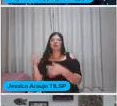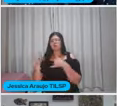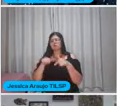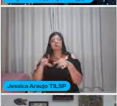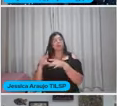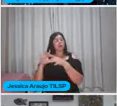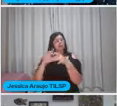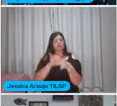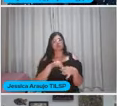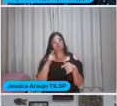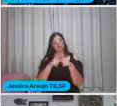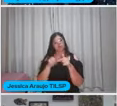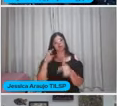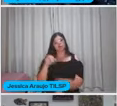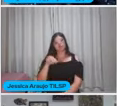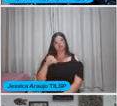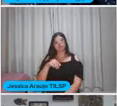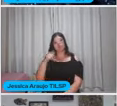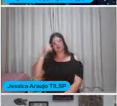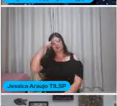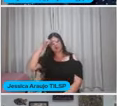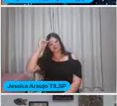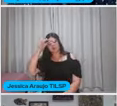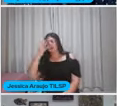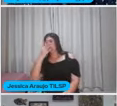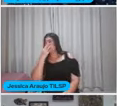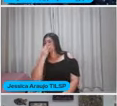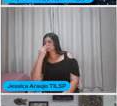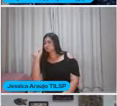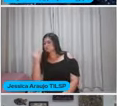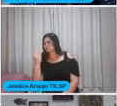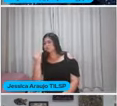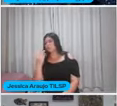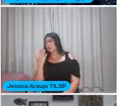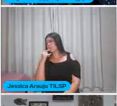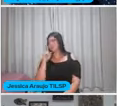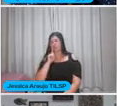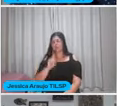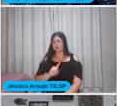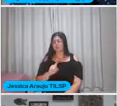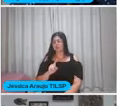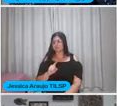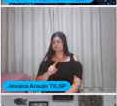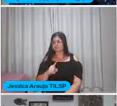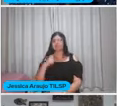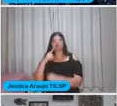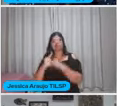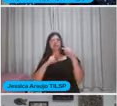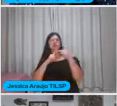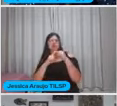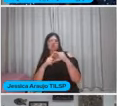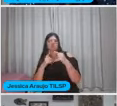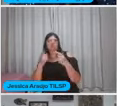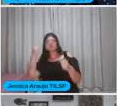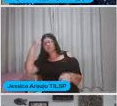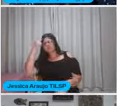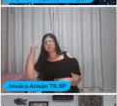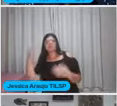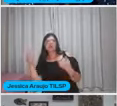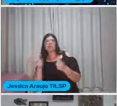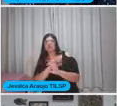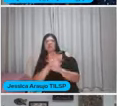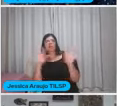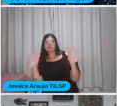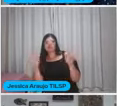Problemas matemáticos Está envolvendo gado Que o lobisomem comeu Ou não comeu Então gente Tem muito mais coisa Que a gente às vezes Pensa que está óbvio